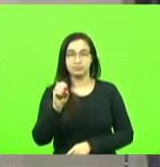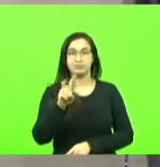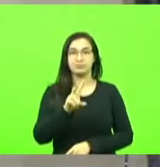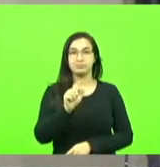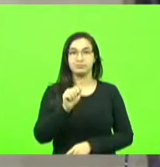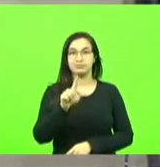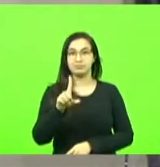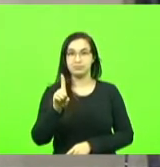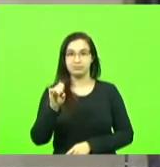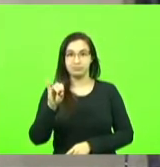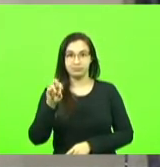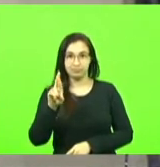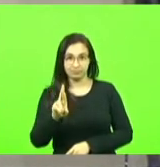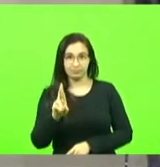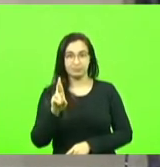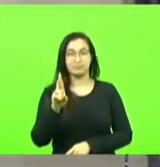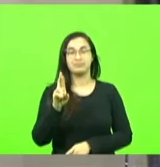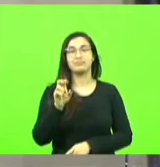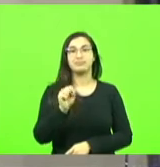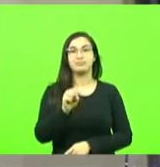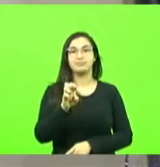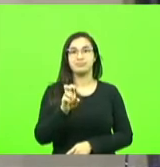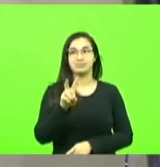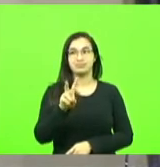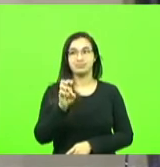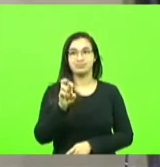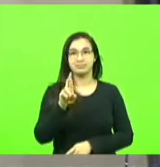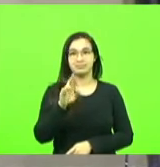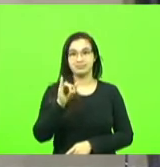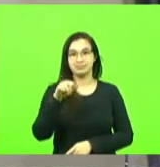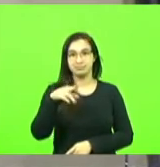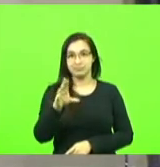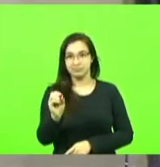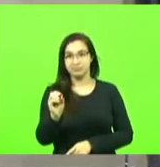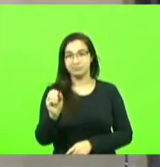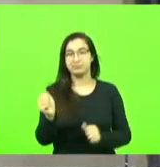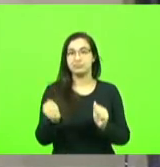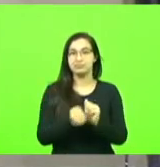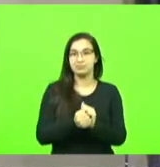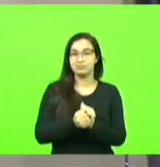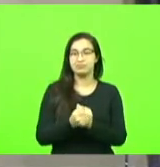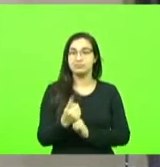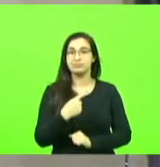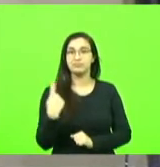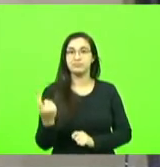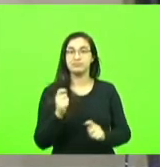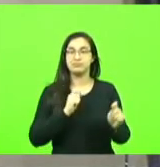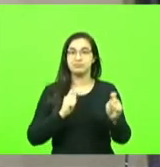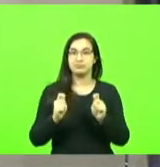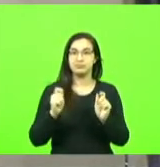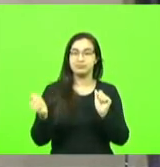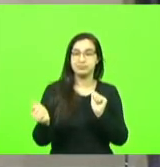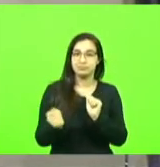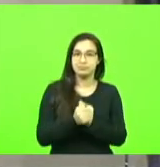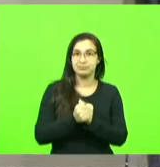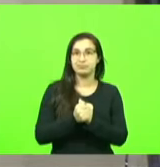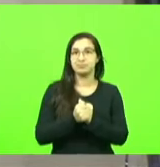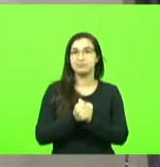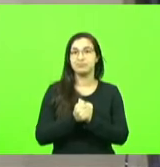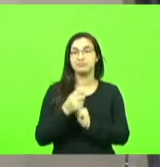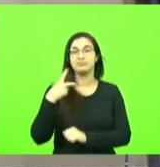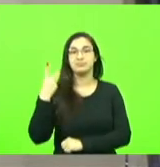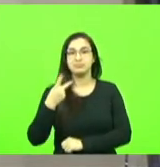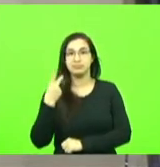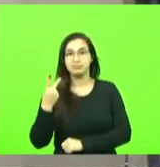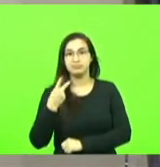Augustinho Marquete seu Severino junto com o Almir a nossa assessoria estão com os demais vereadores Mirim